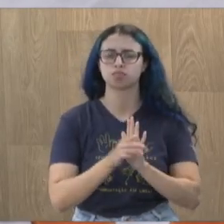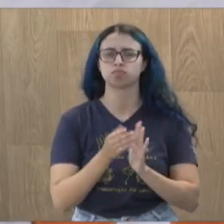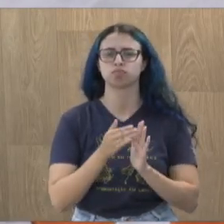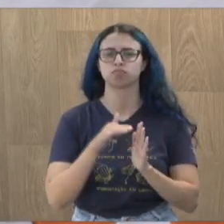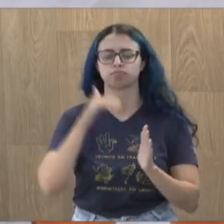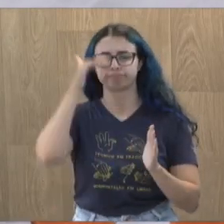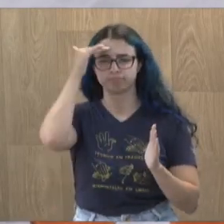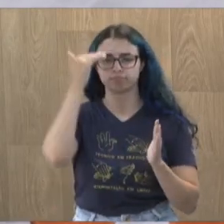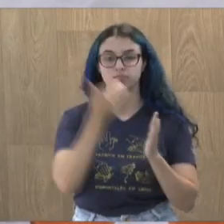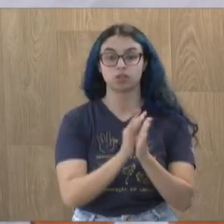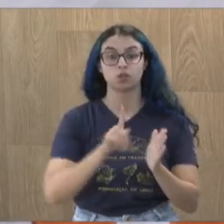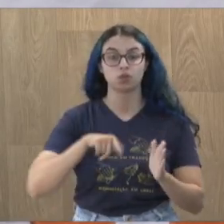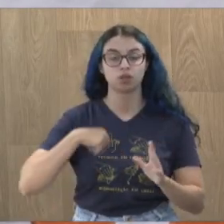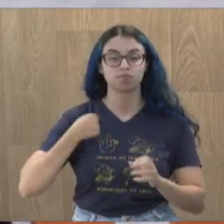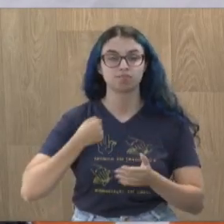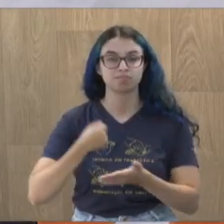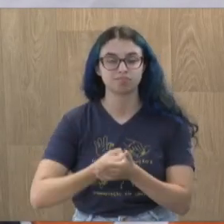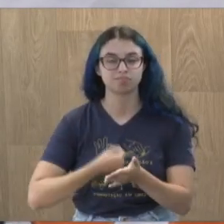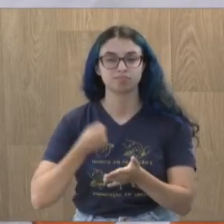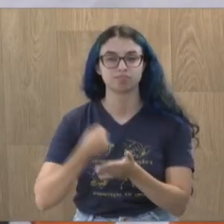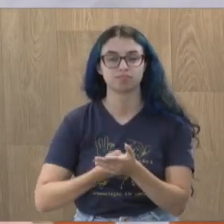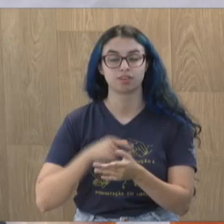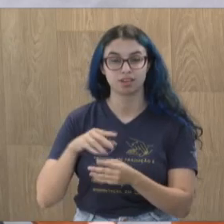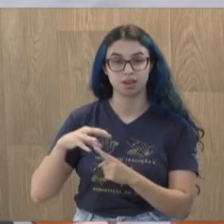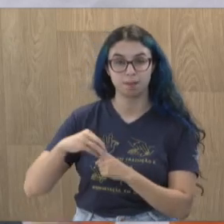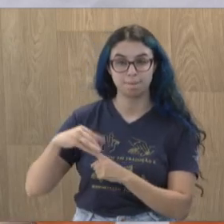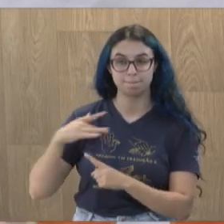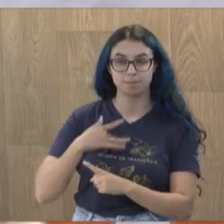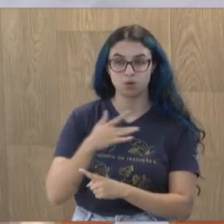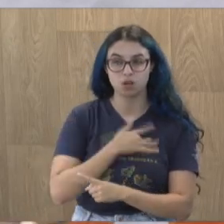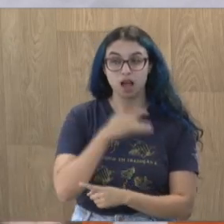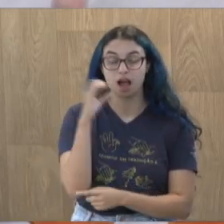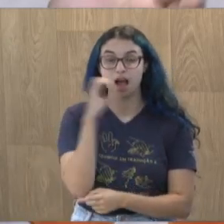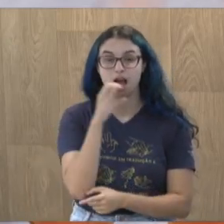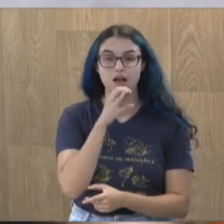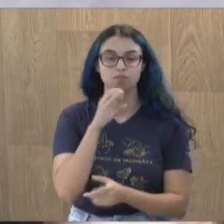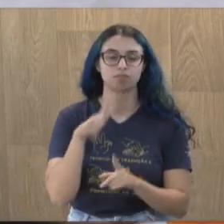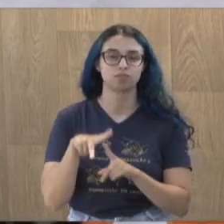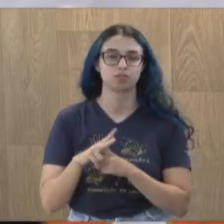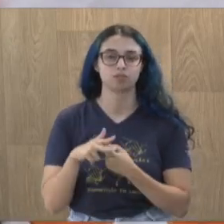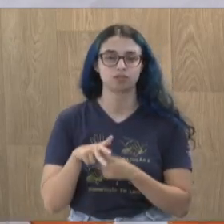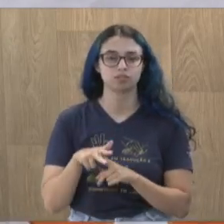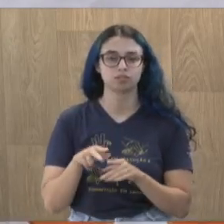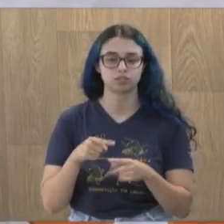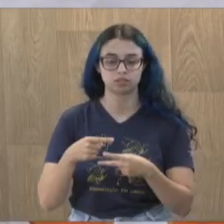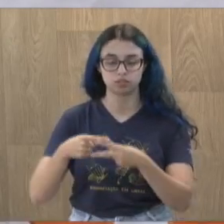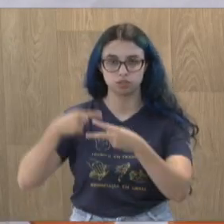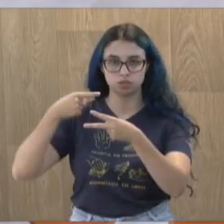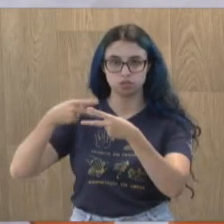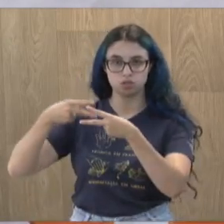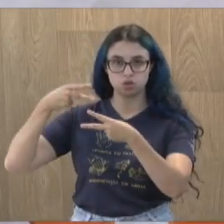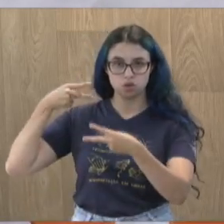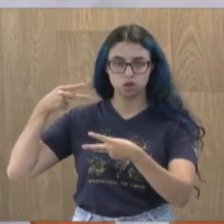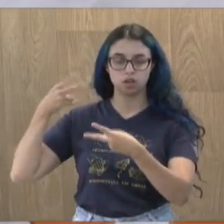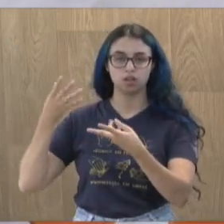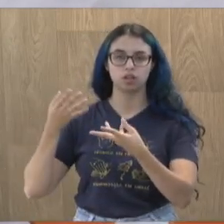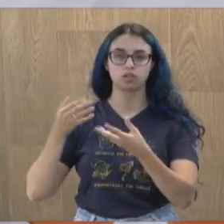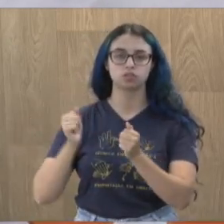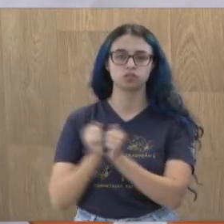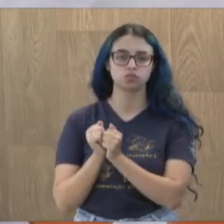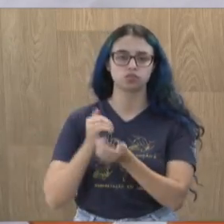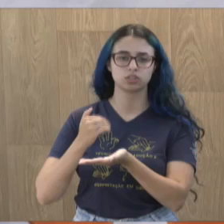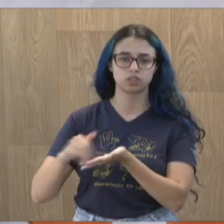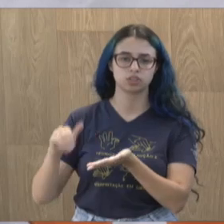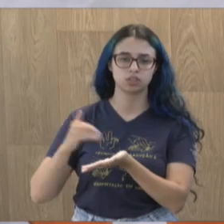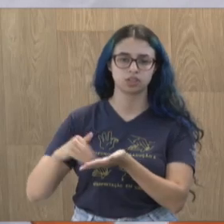com muita humildade para que esse Poço seja atendido o mais rápido possível. Estive há duas semanas atrás com o secretário de Saúde, Alain Rodrigues,